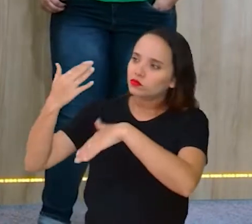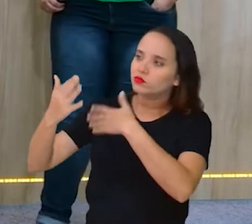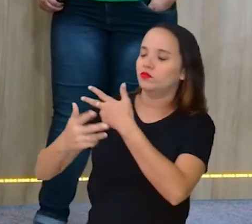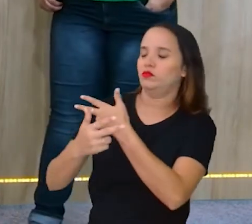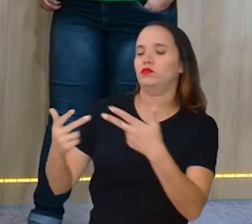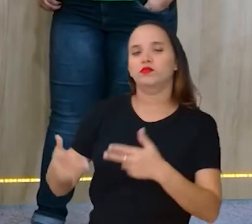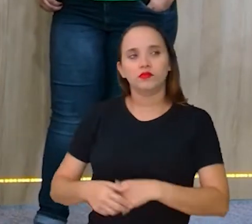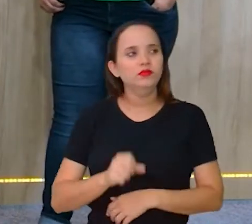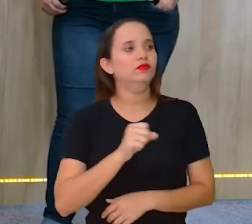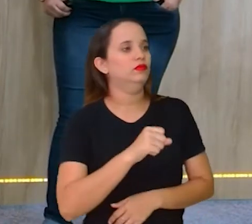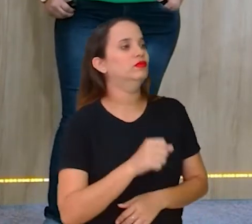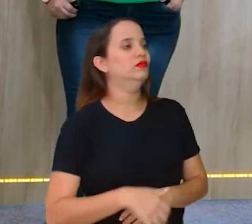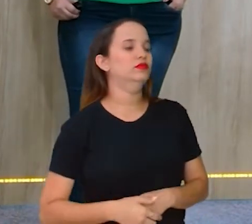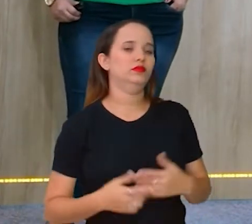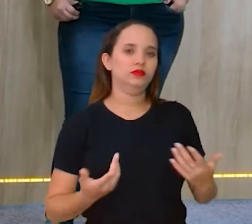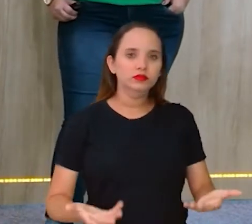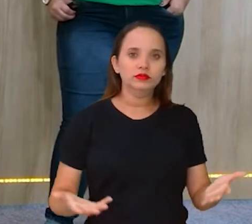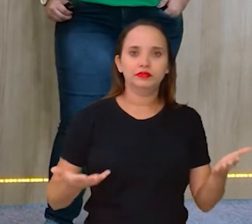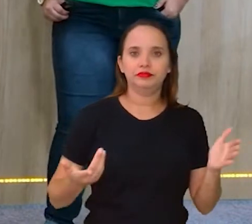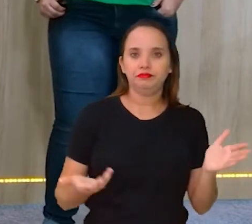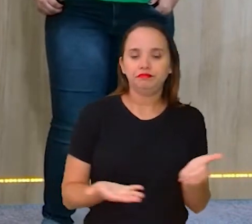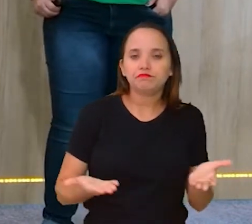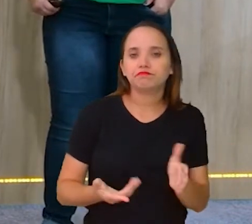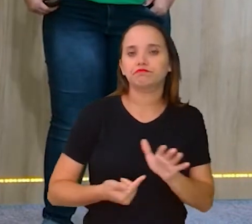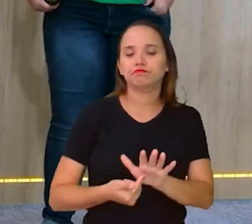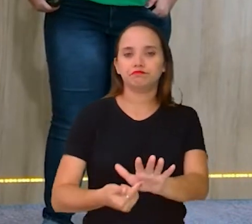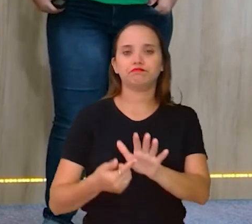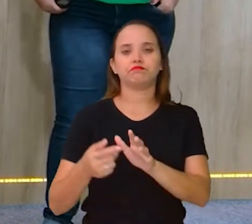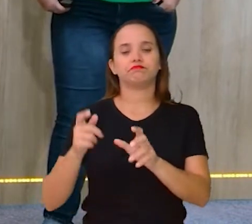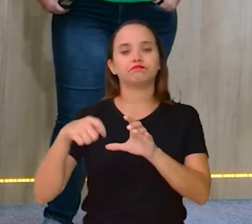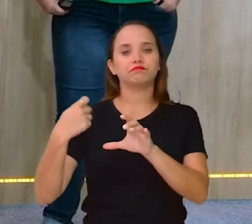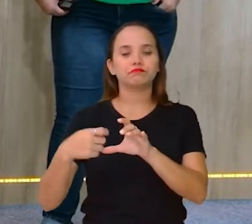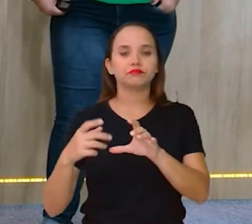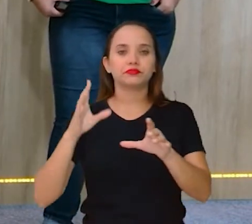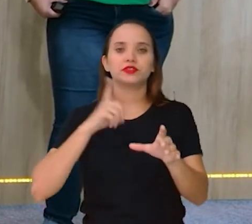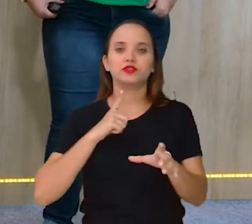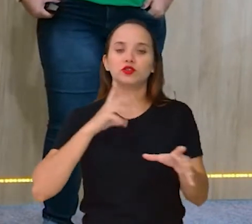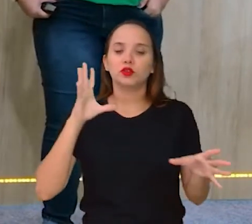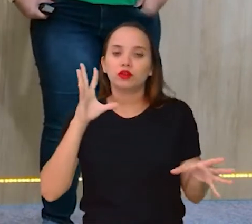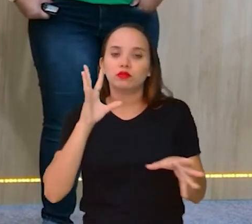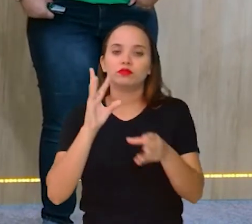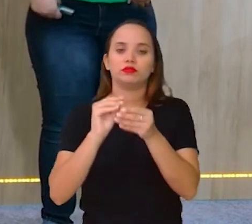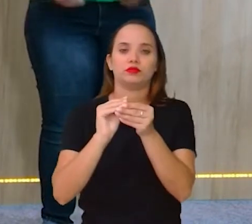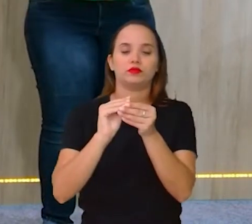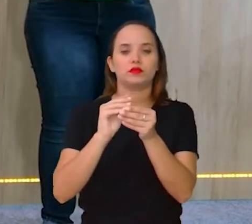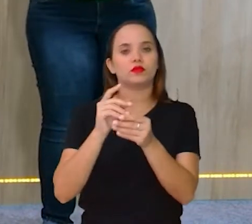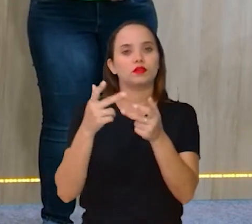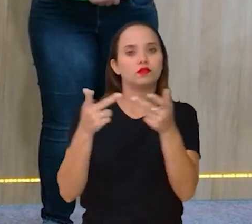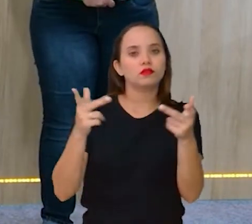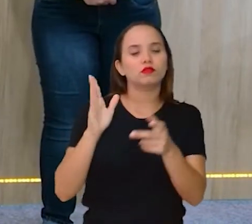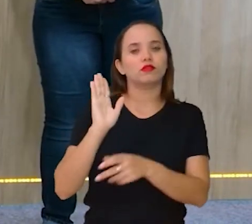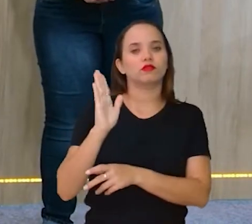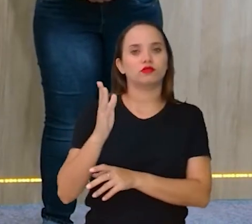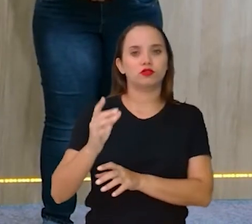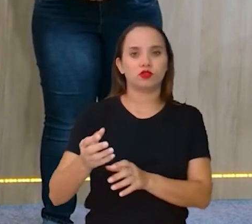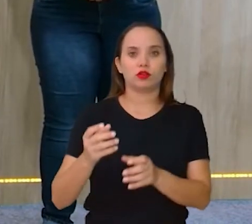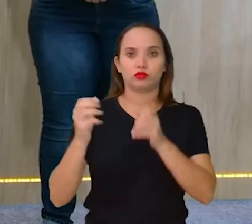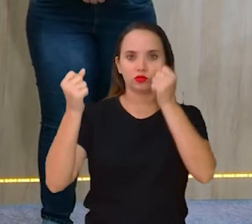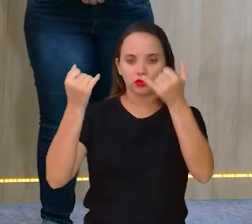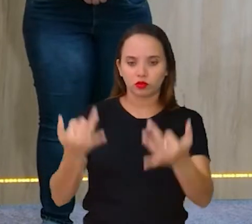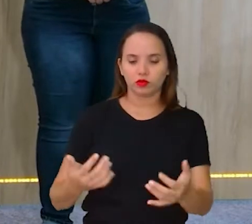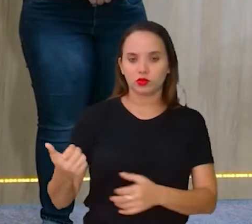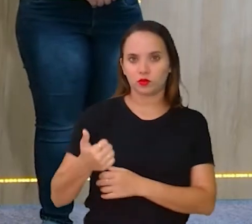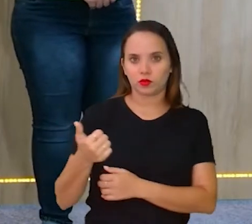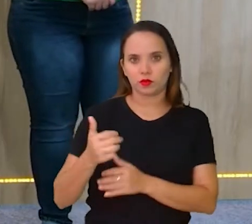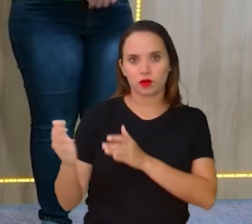Exatamente. E a gente sempre traz aqui na aula, né, aquele vídeozinho onde a gente faz um resumo um pouco do que a gente falou nessa primeira parte da